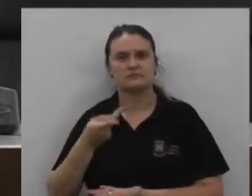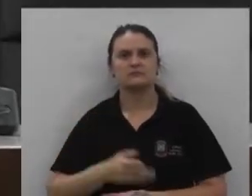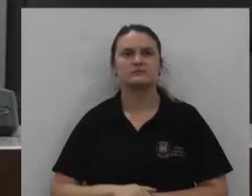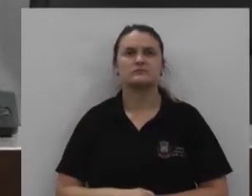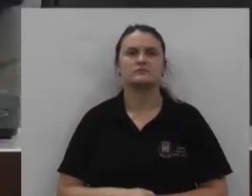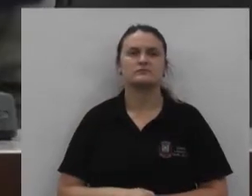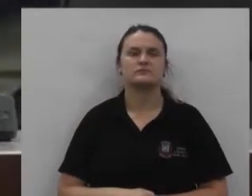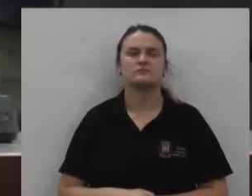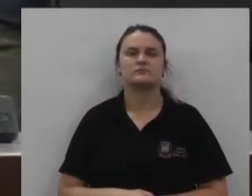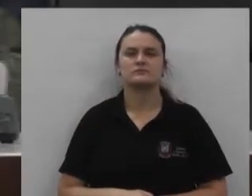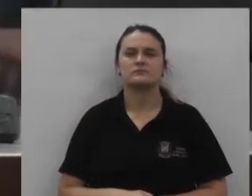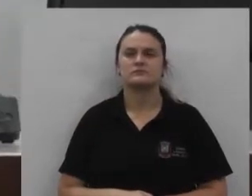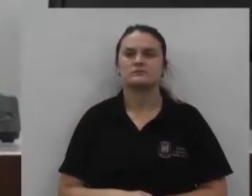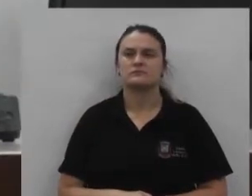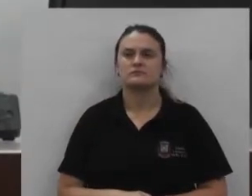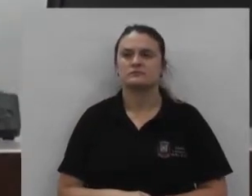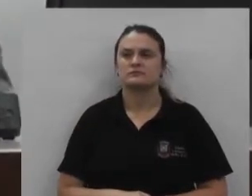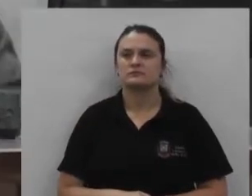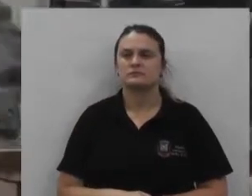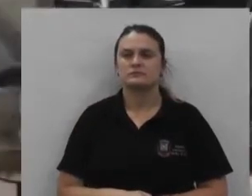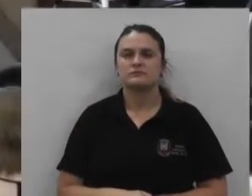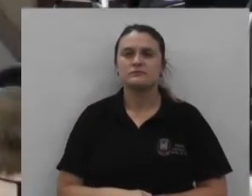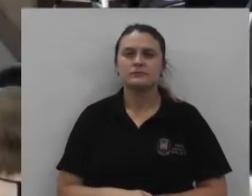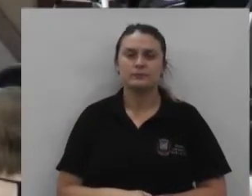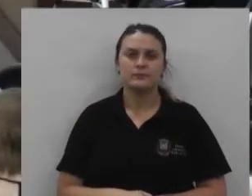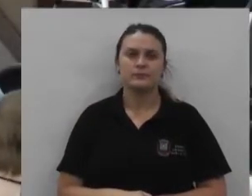palavra no horário regulamentar